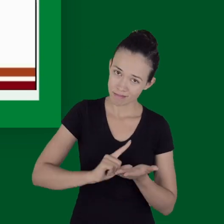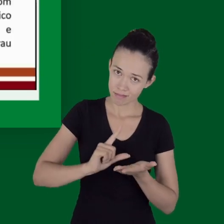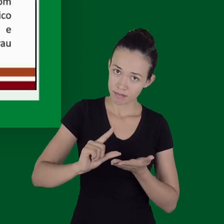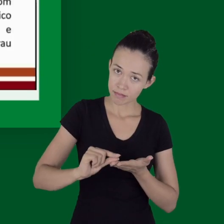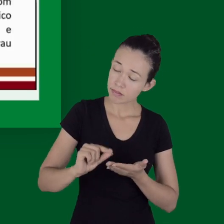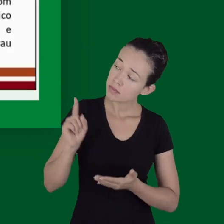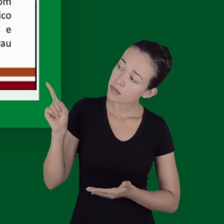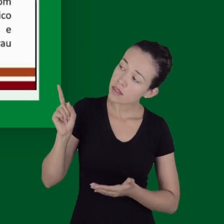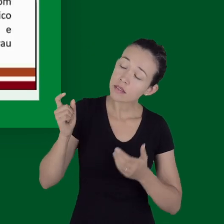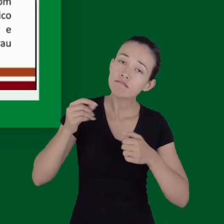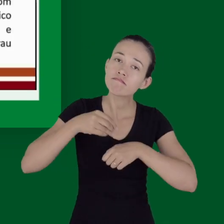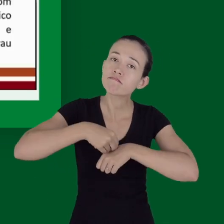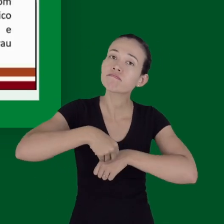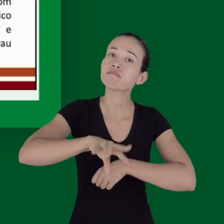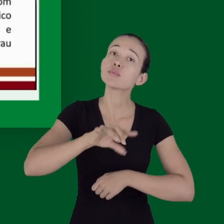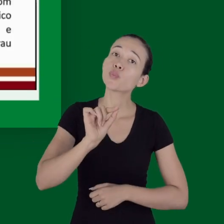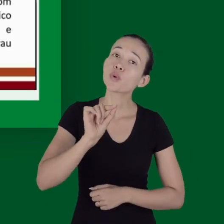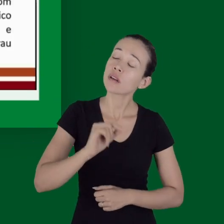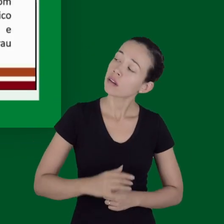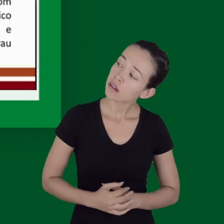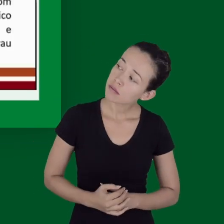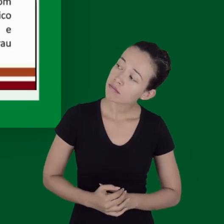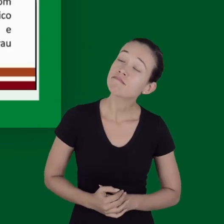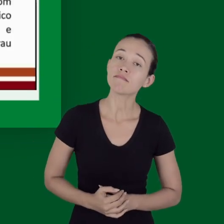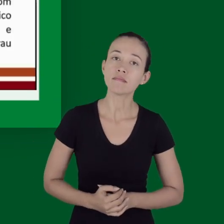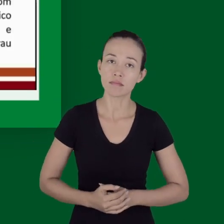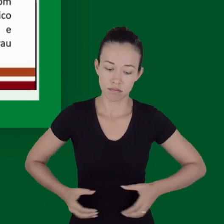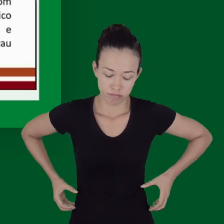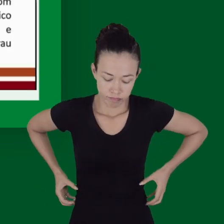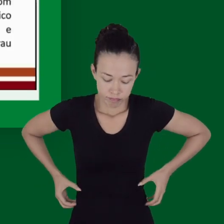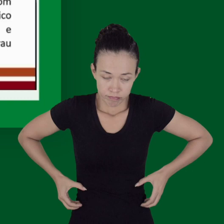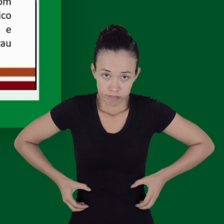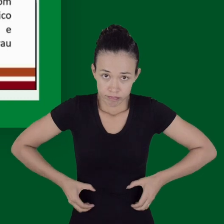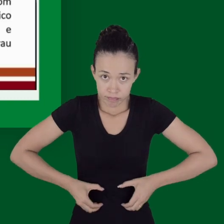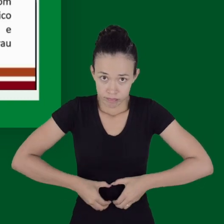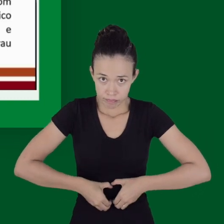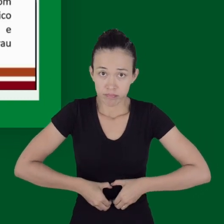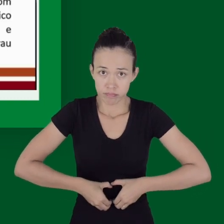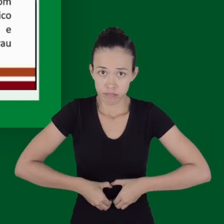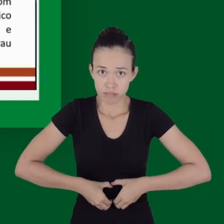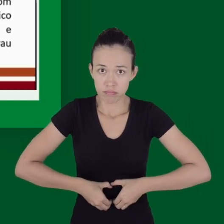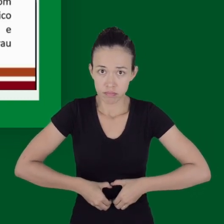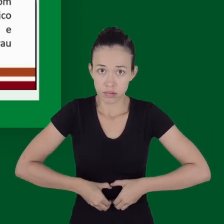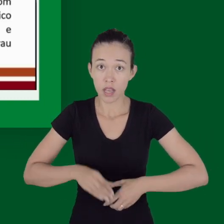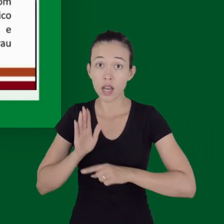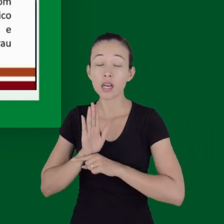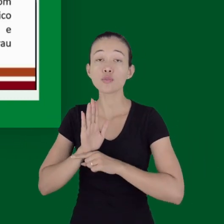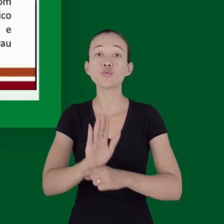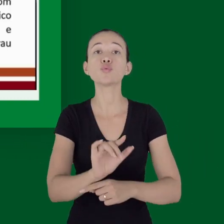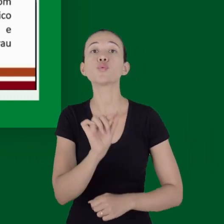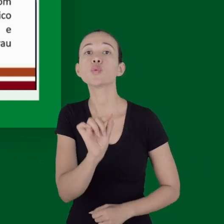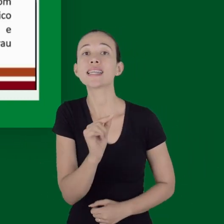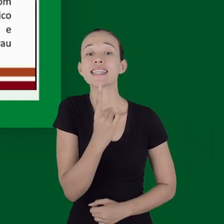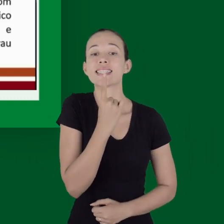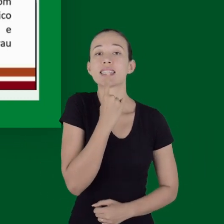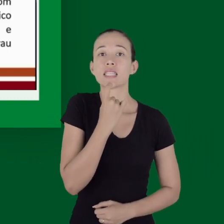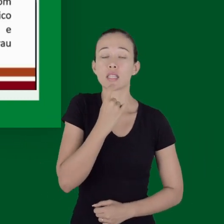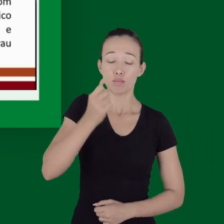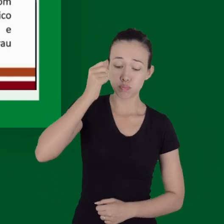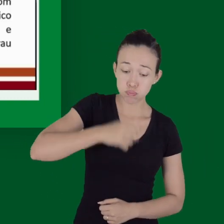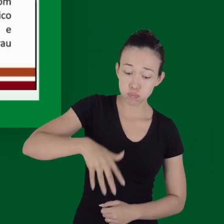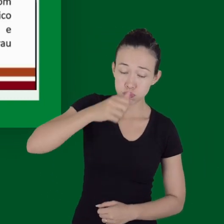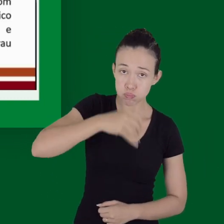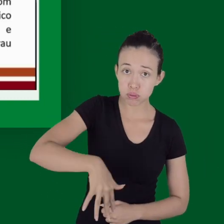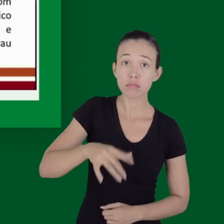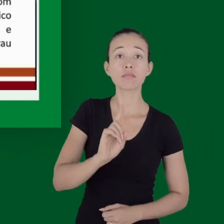-esqueléticas, ainda no APH, o guideline europeu de manejo de sangramento, ele recomenda o